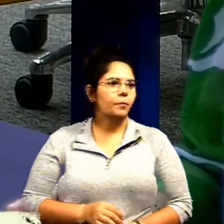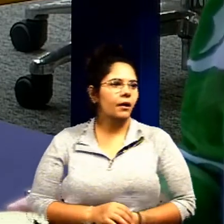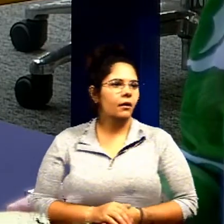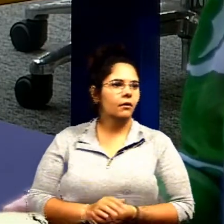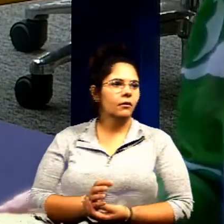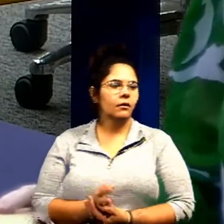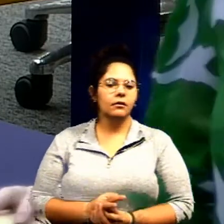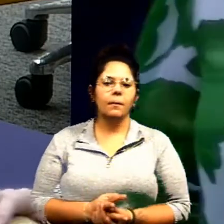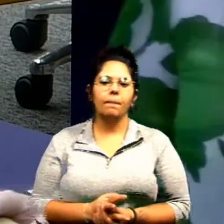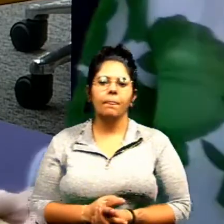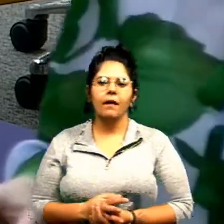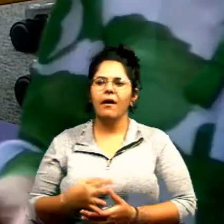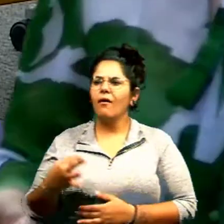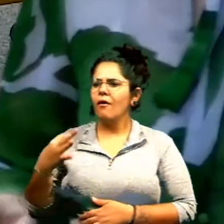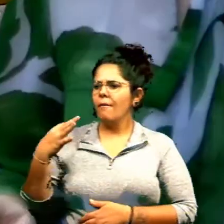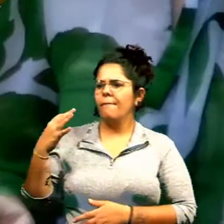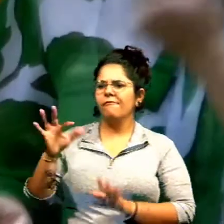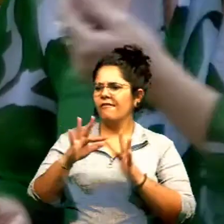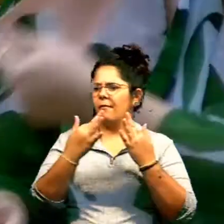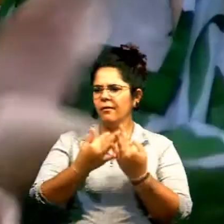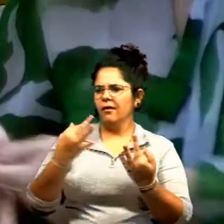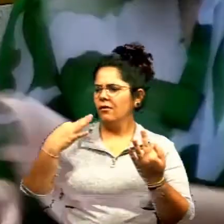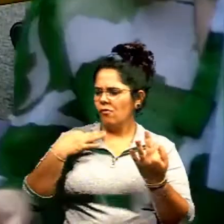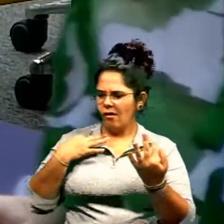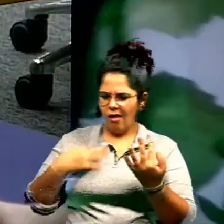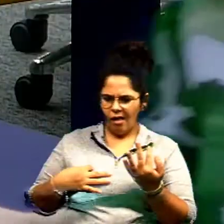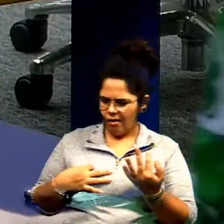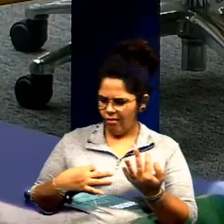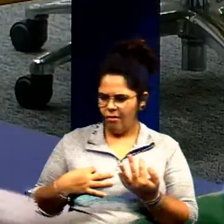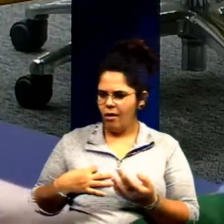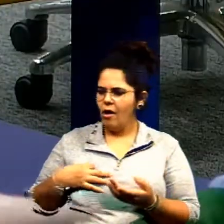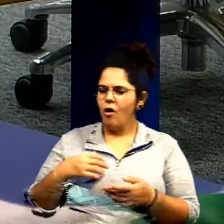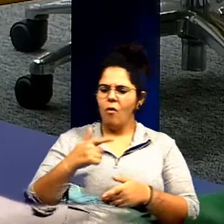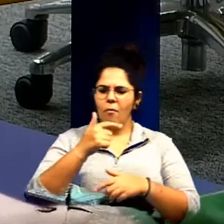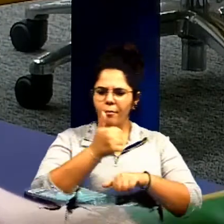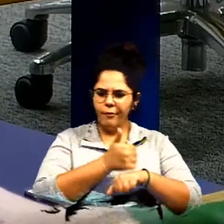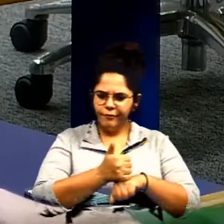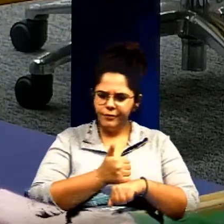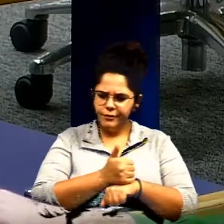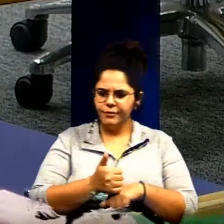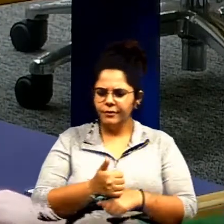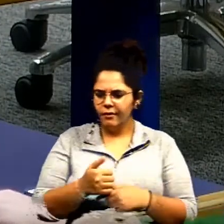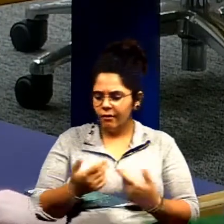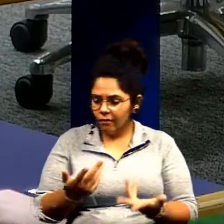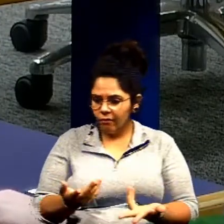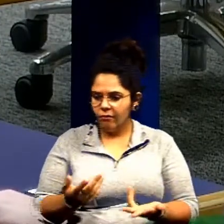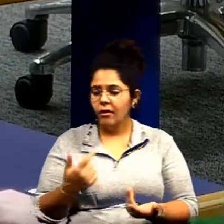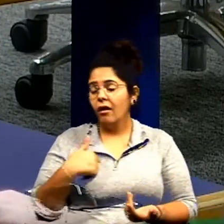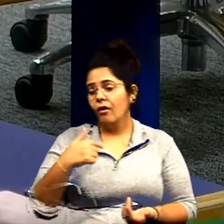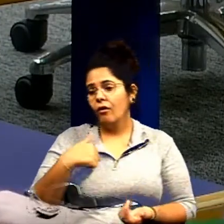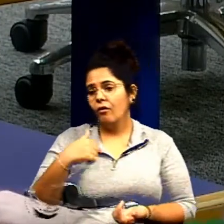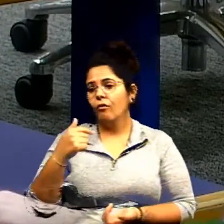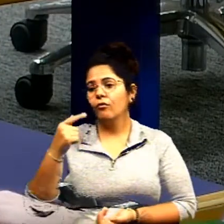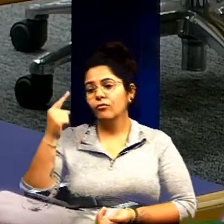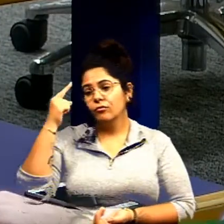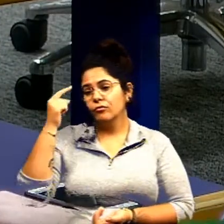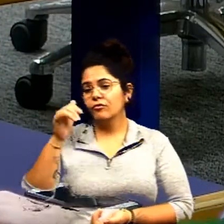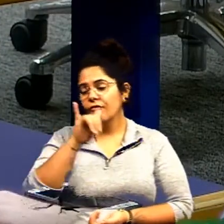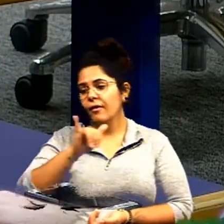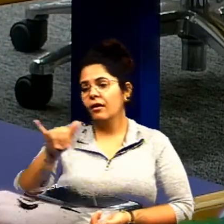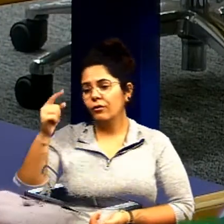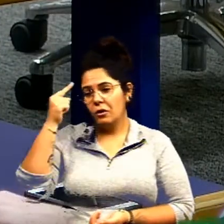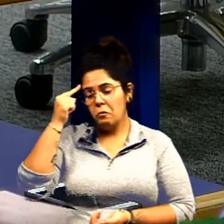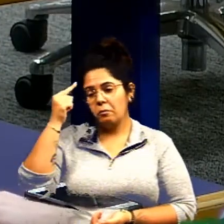de família honrado é falar de um de um funcionário não Paulo eu estou dizendo aqui o que eu penso dele Paulo